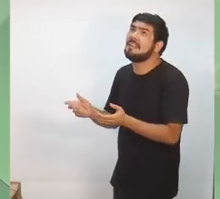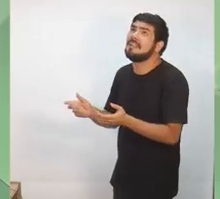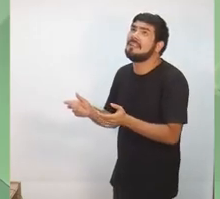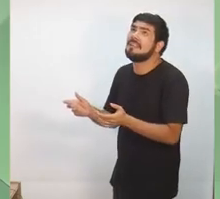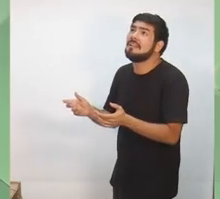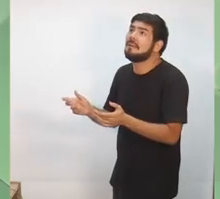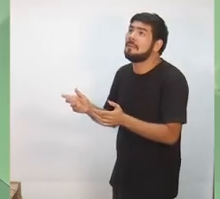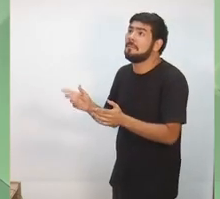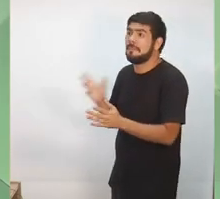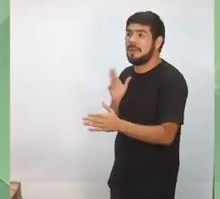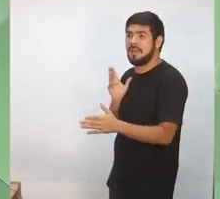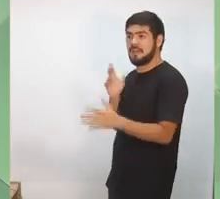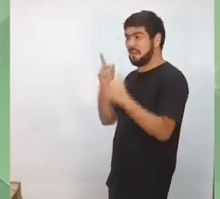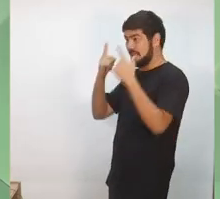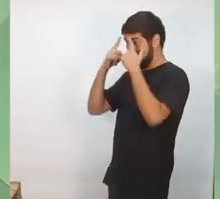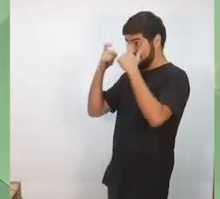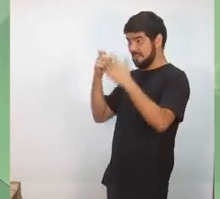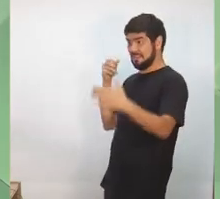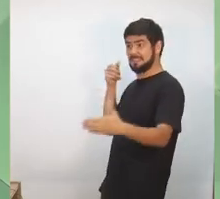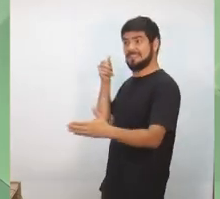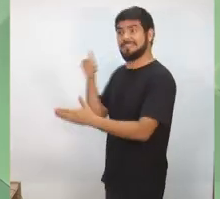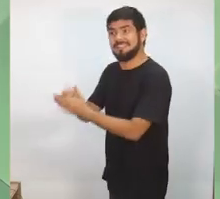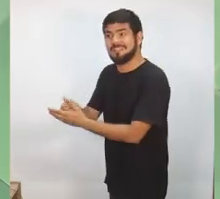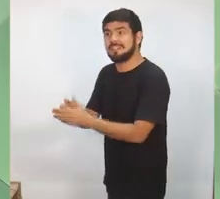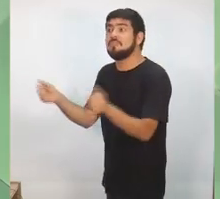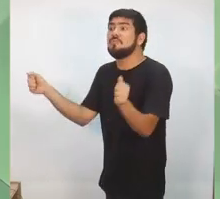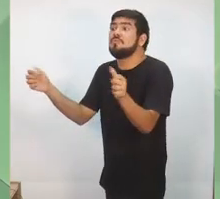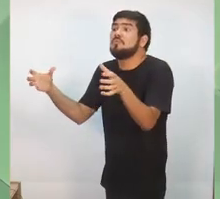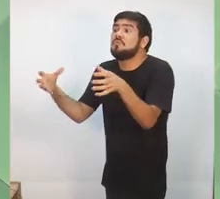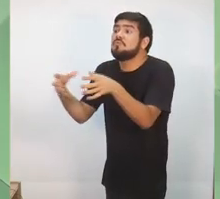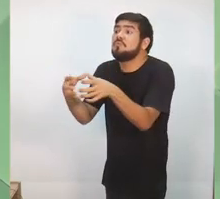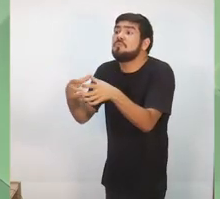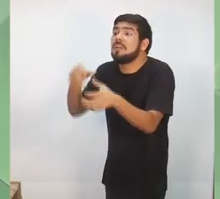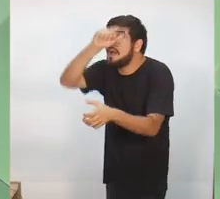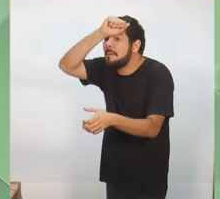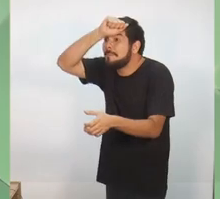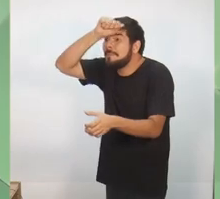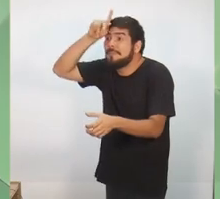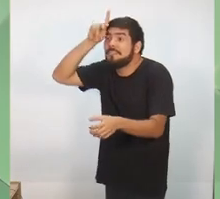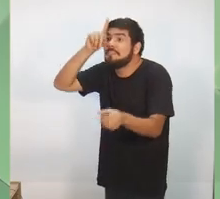para enfrentar a violência junto às prefeituras dos municípios.